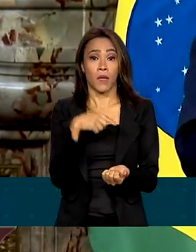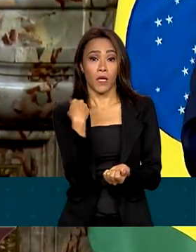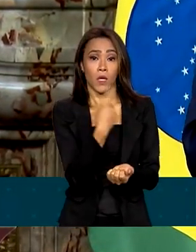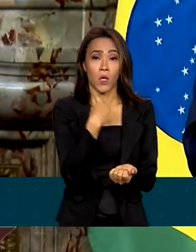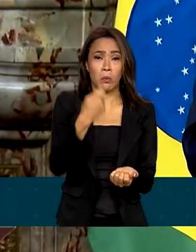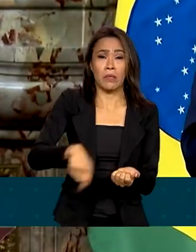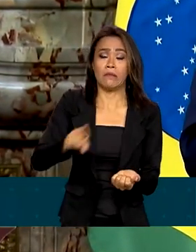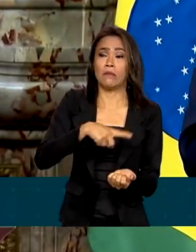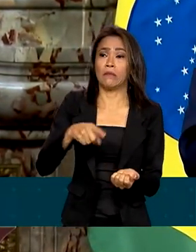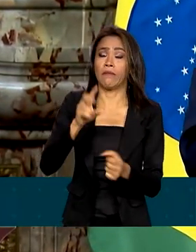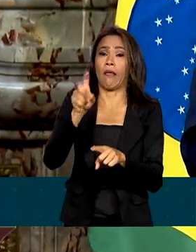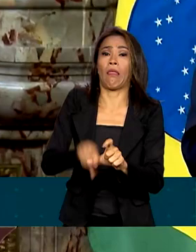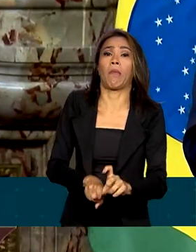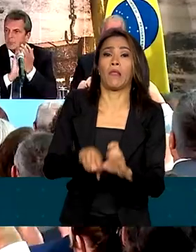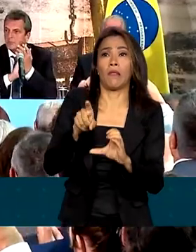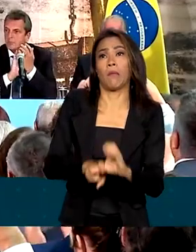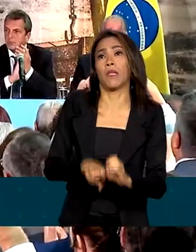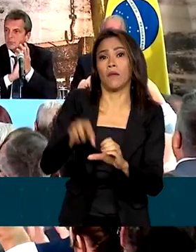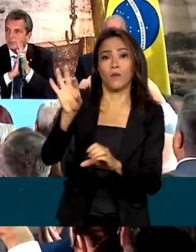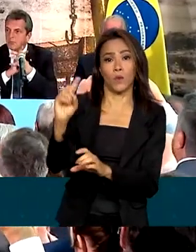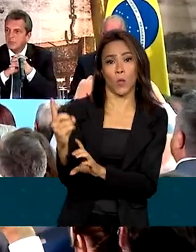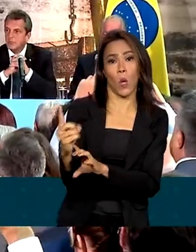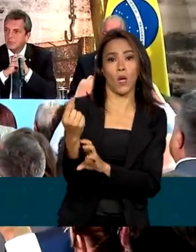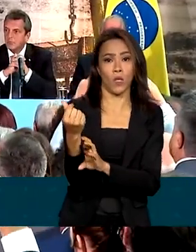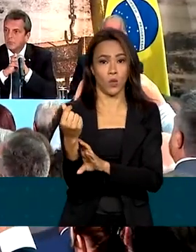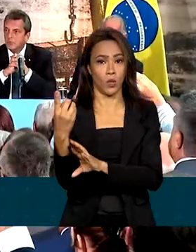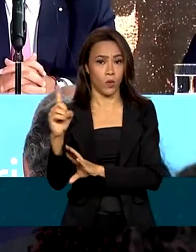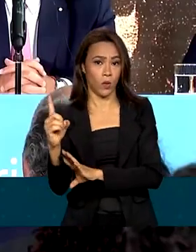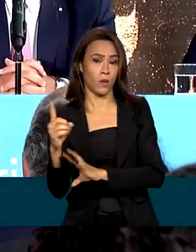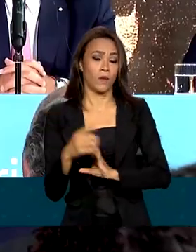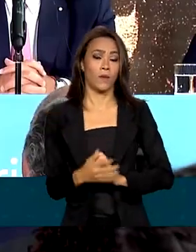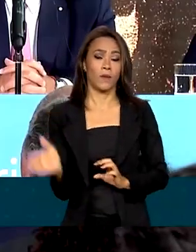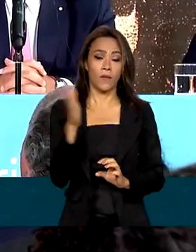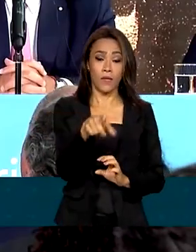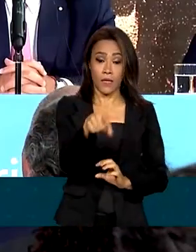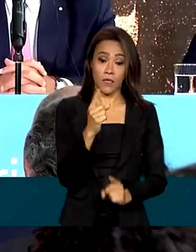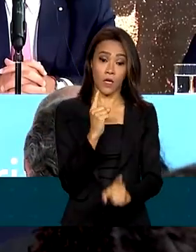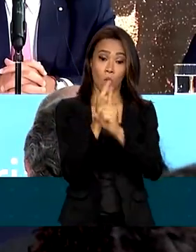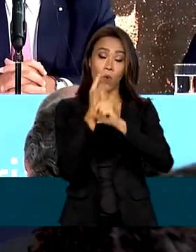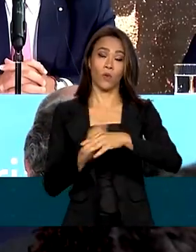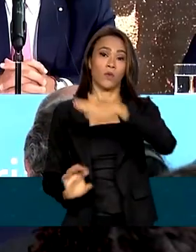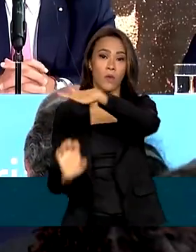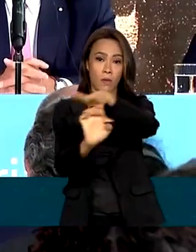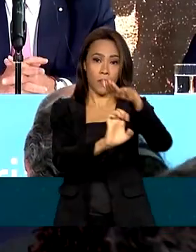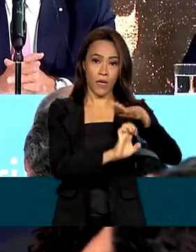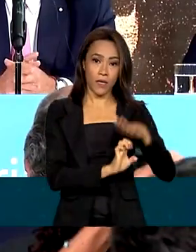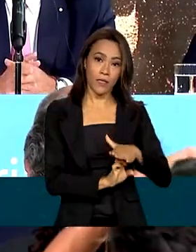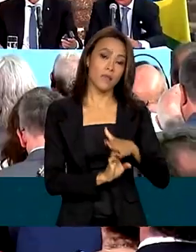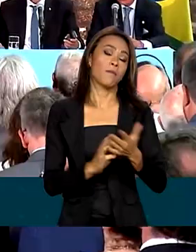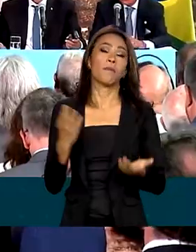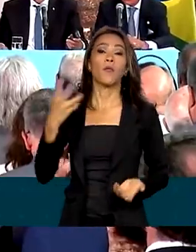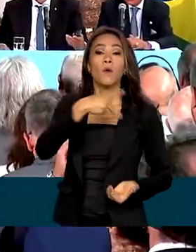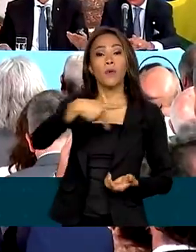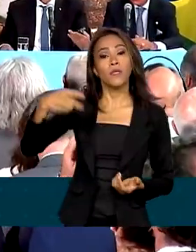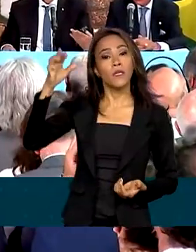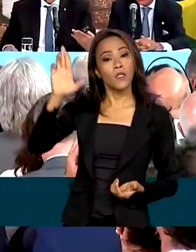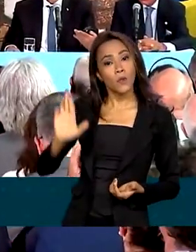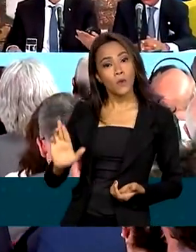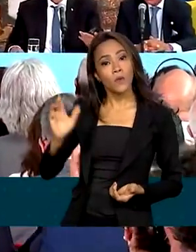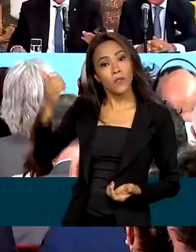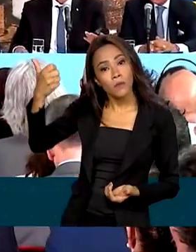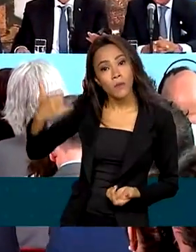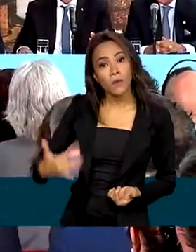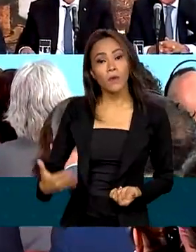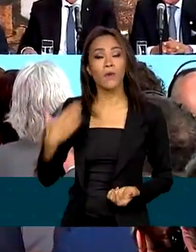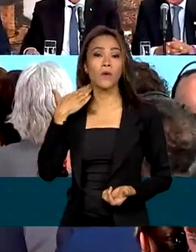não precise ficar dependendo do dólar. Em encontro com empresários, o presidente Lula afirmou que o BNDES vai retomar